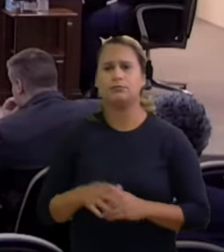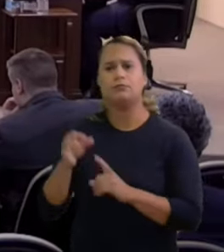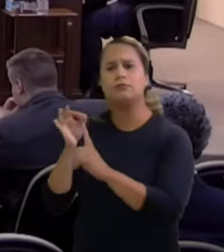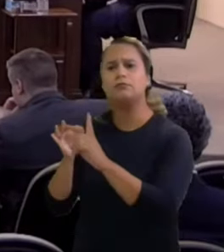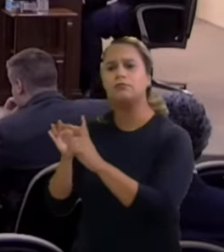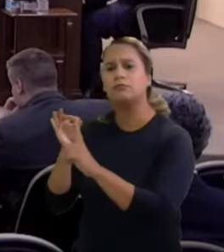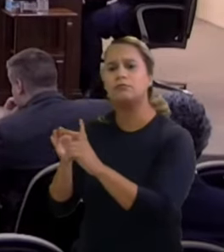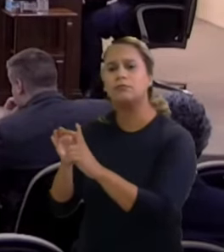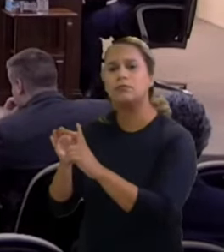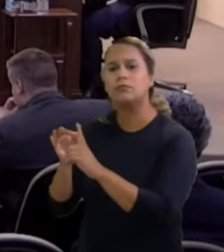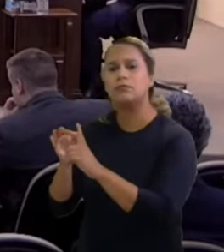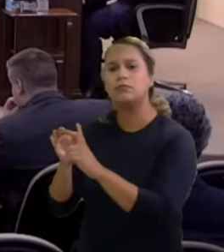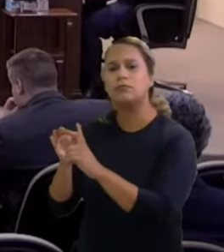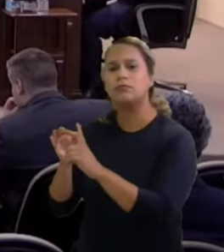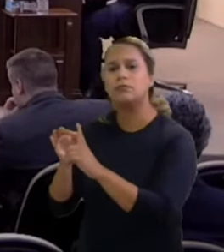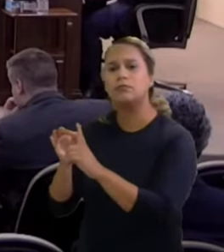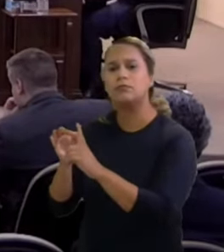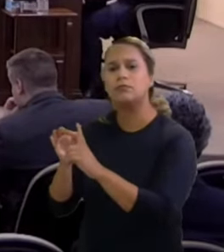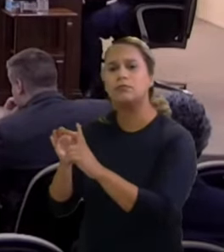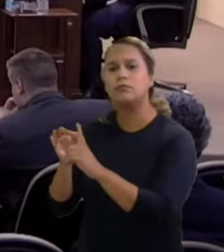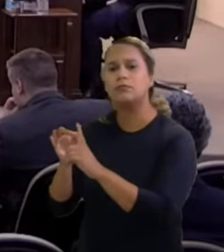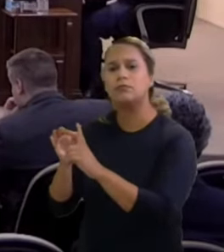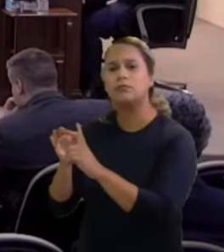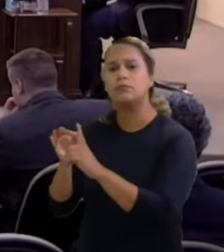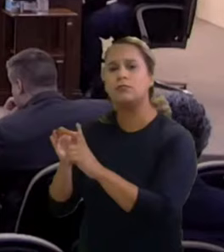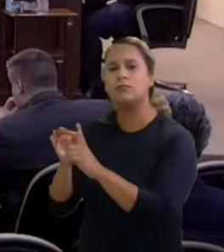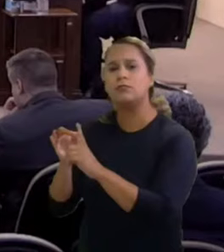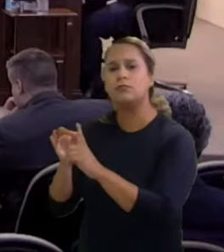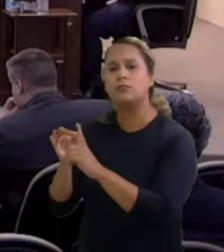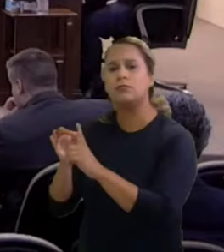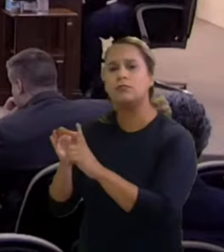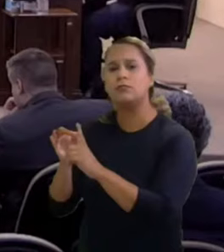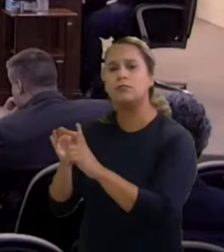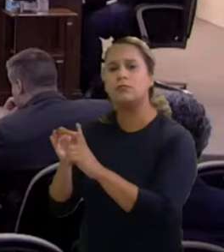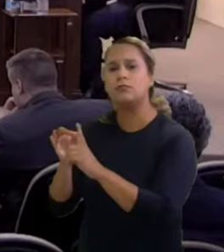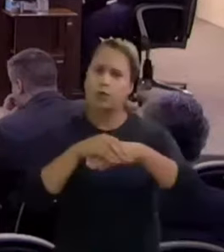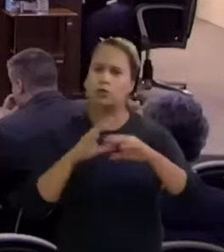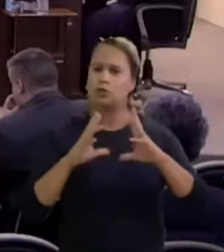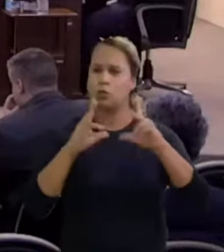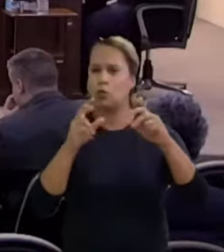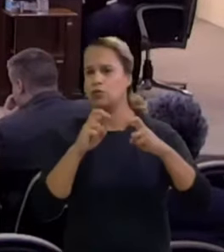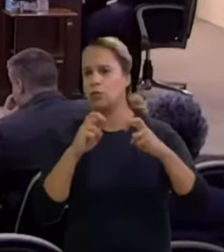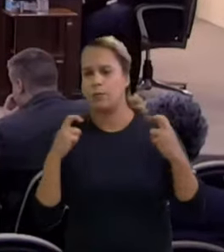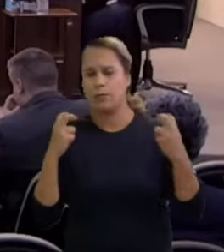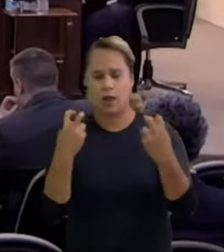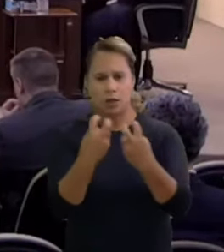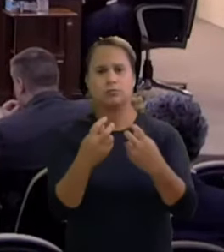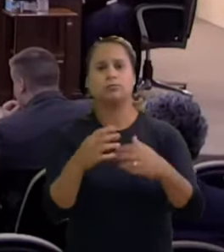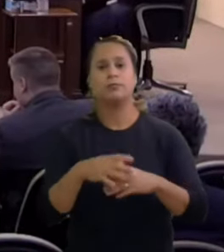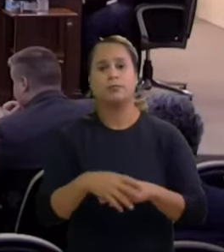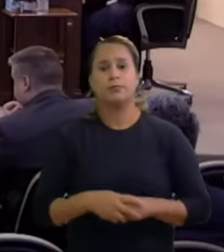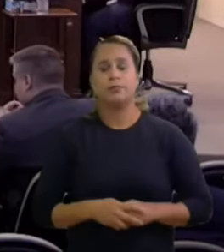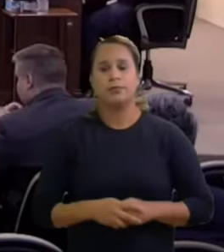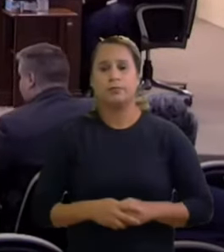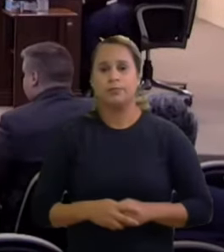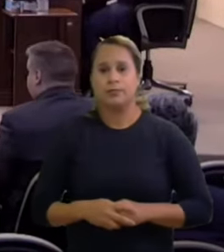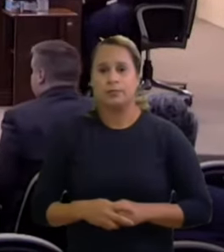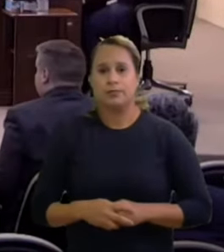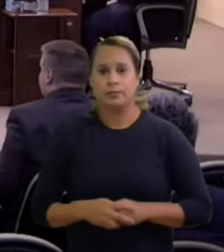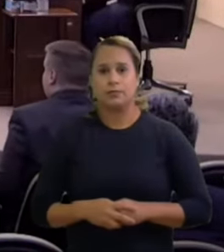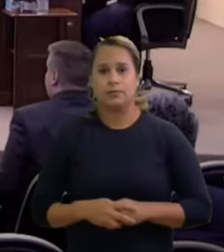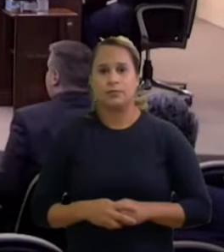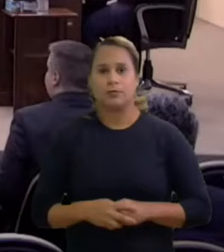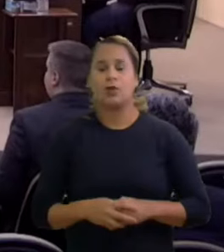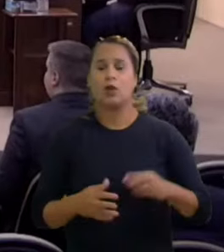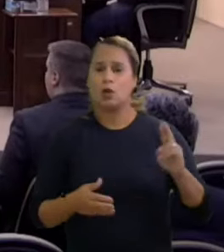primeiro gostaria de cumprimentar a Lenz cumprimentar todos os membros da corte cumprimentar o nosso senhor representante do